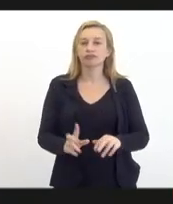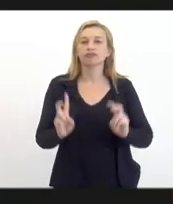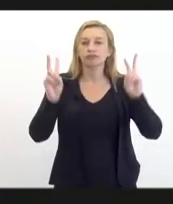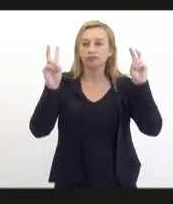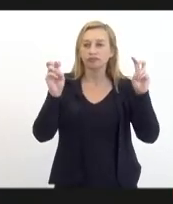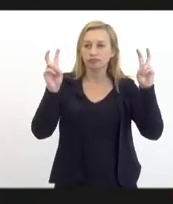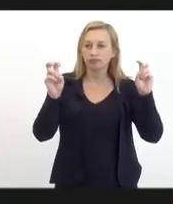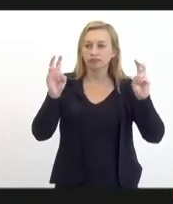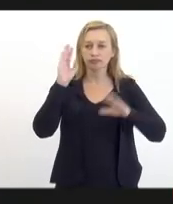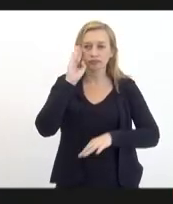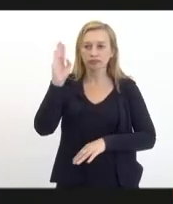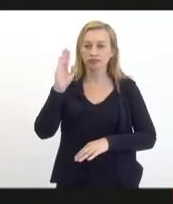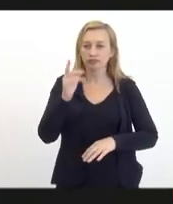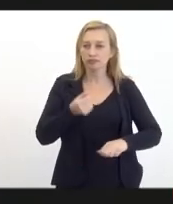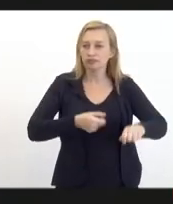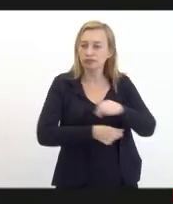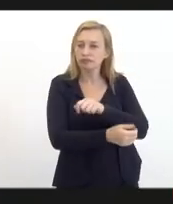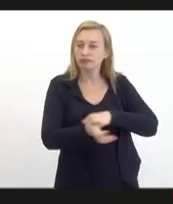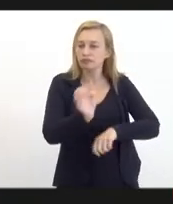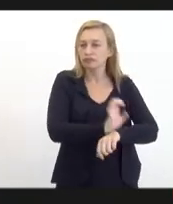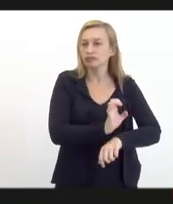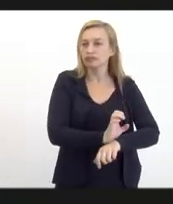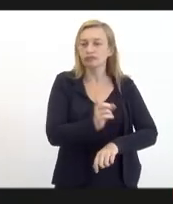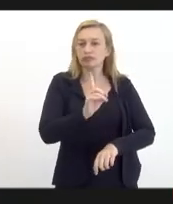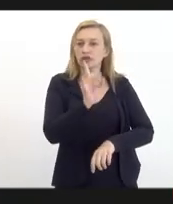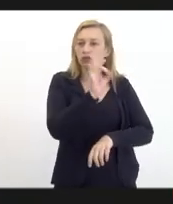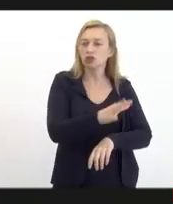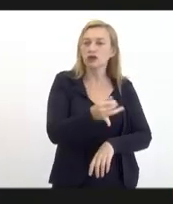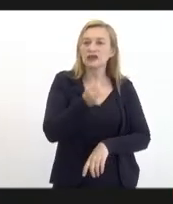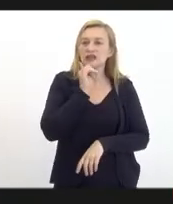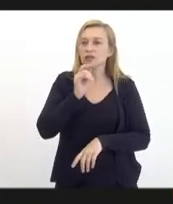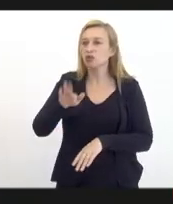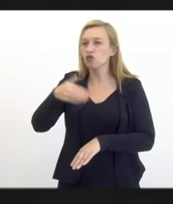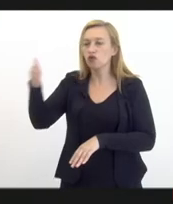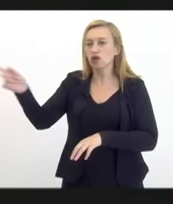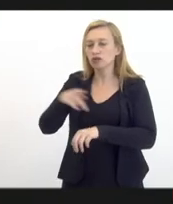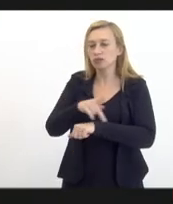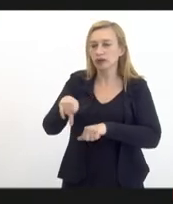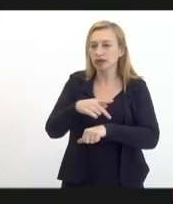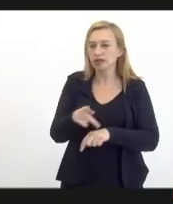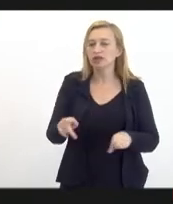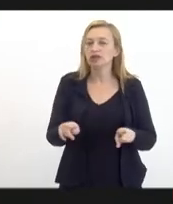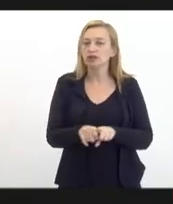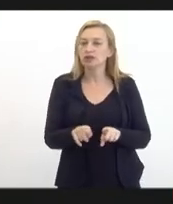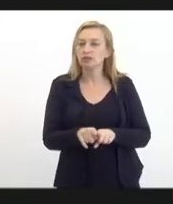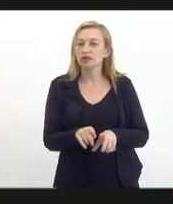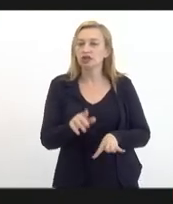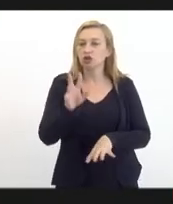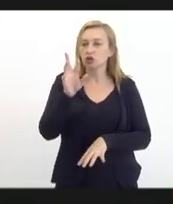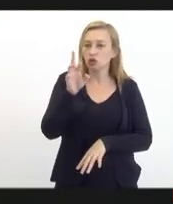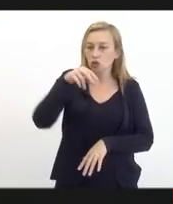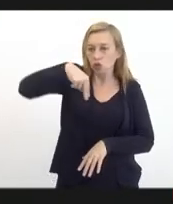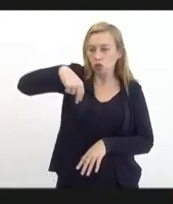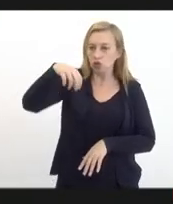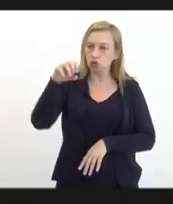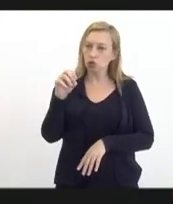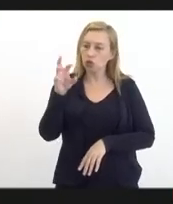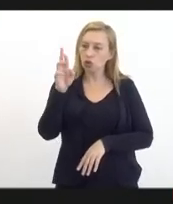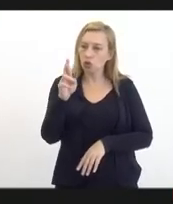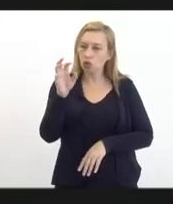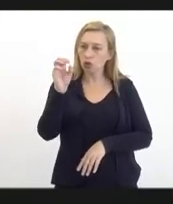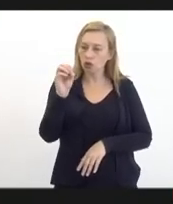específica do Fundo Soberano nós temos não só exemplos internacionais como foi citado o exemplo da Noruega que foi o exemplo que a gente também